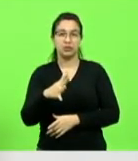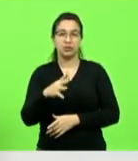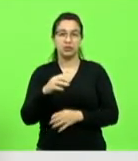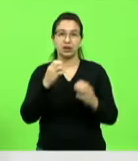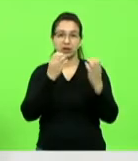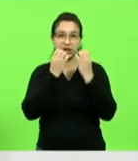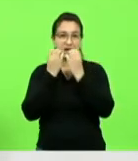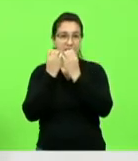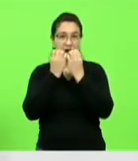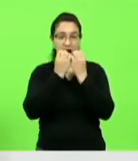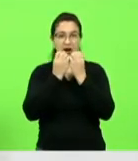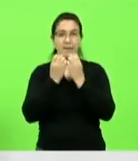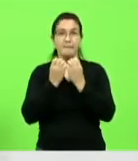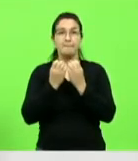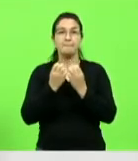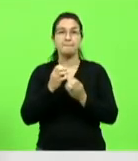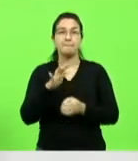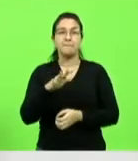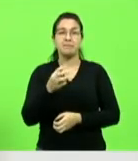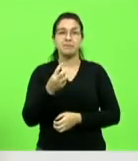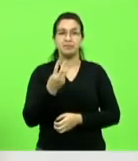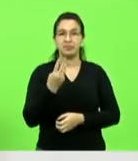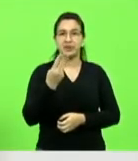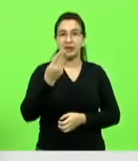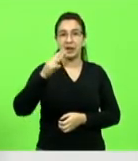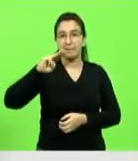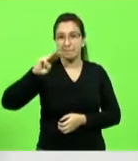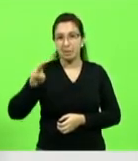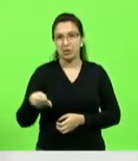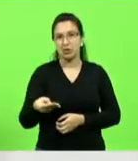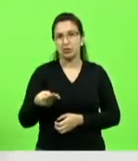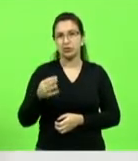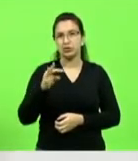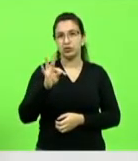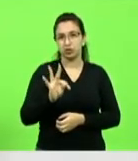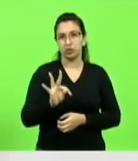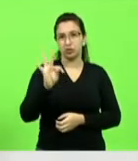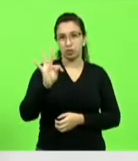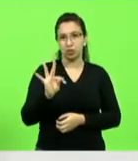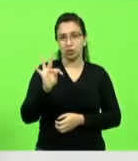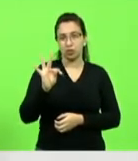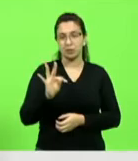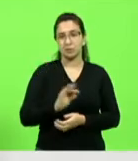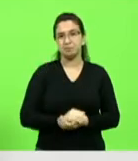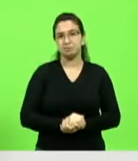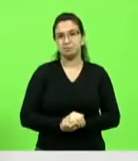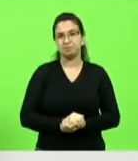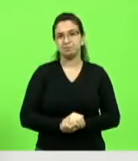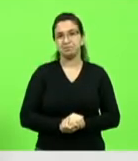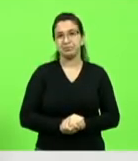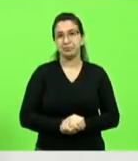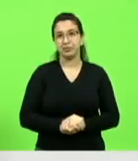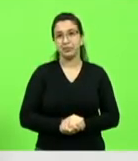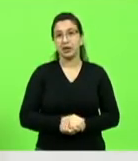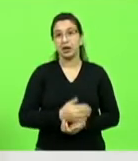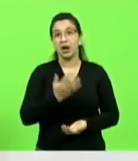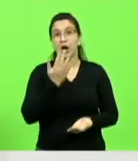na ordem de 3 milhões de toneladas, próximo disso, e que vai consumir mais de 7 milhões.